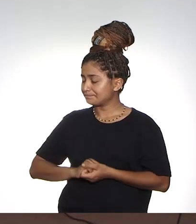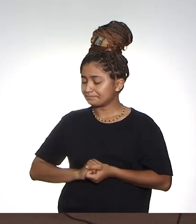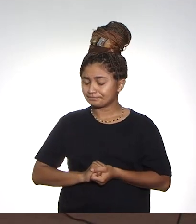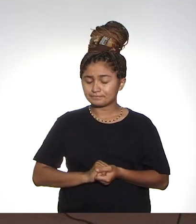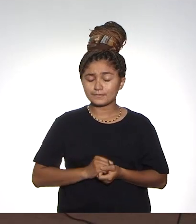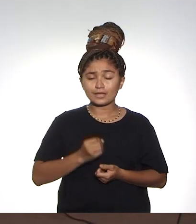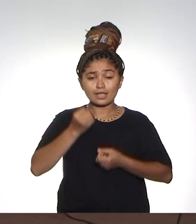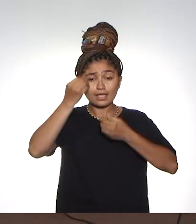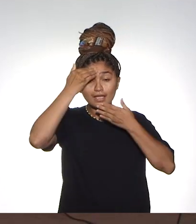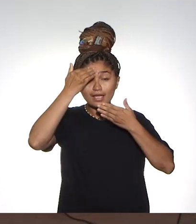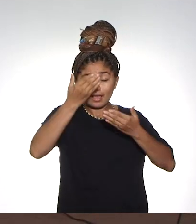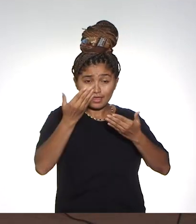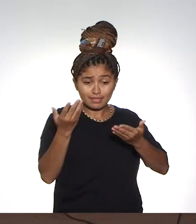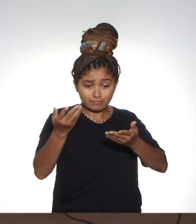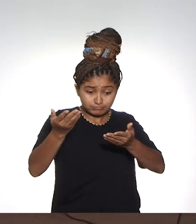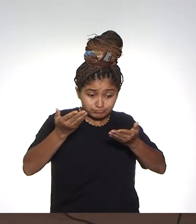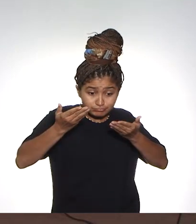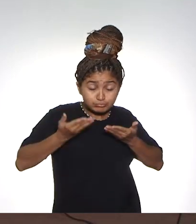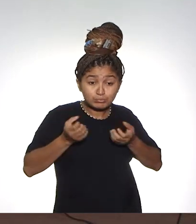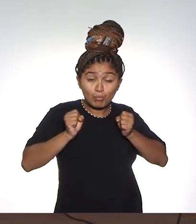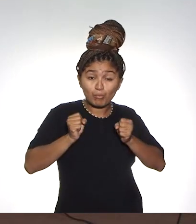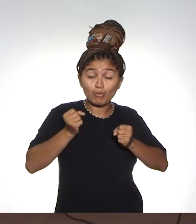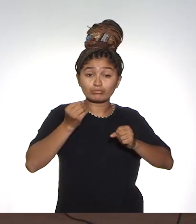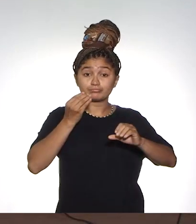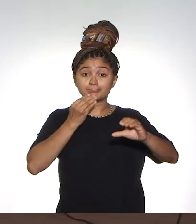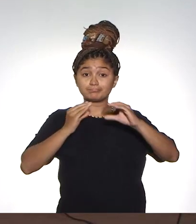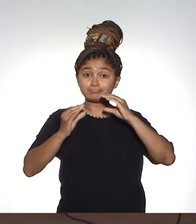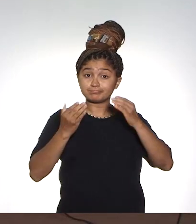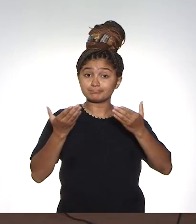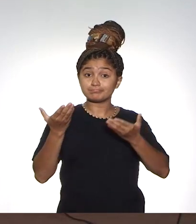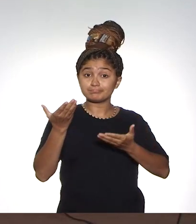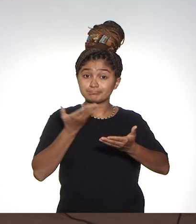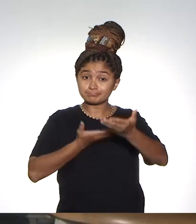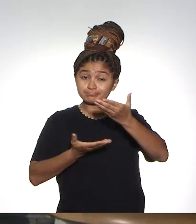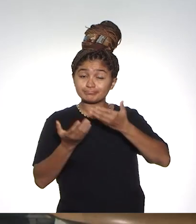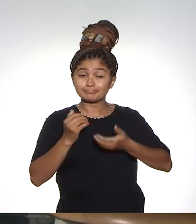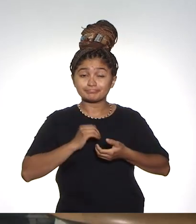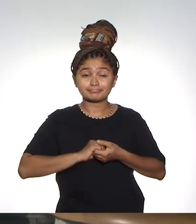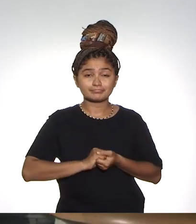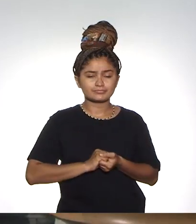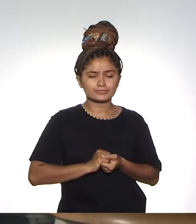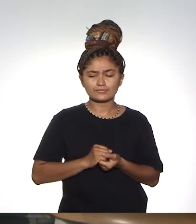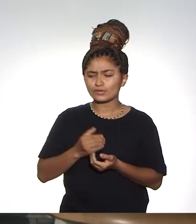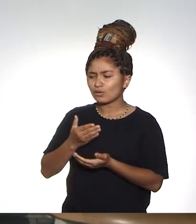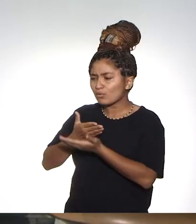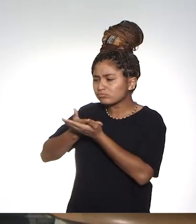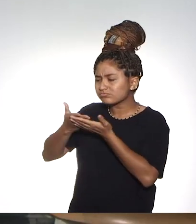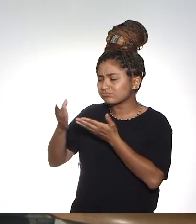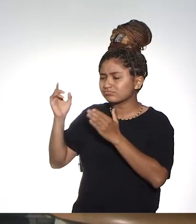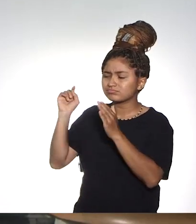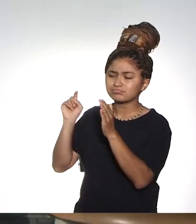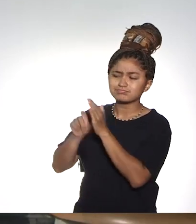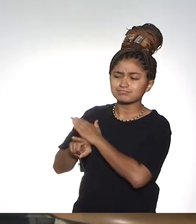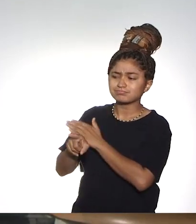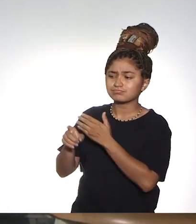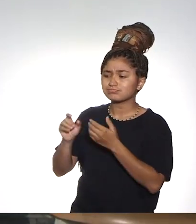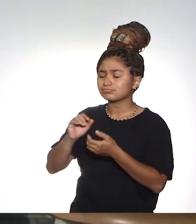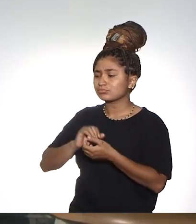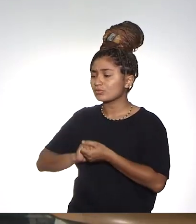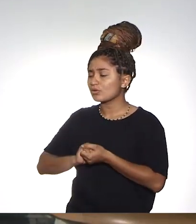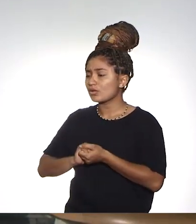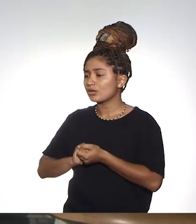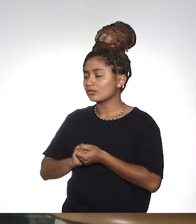oportunidade para que a gente possa falar com a comunidade. Então, para começarmos, eu trago uma questão que tem